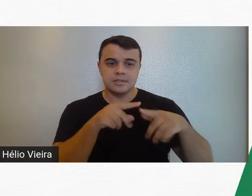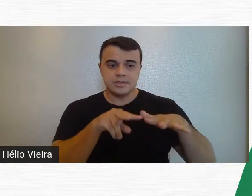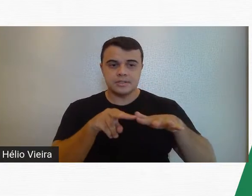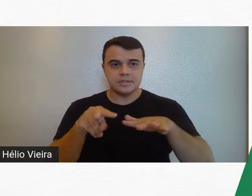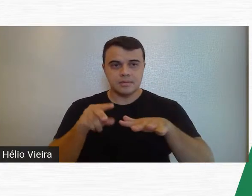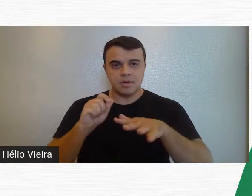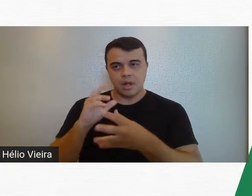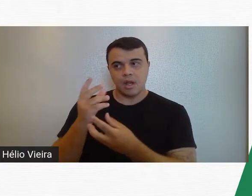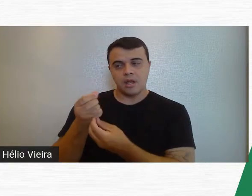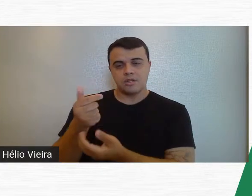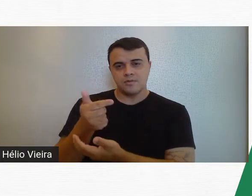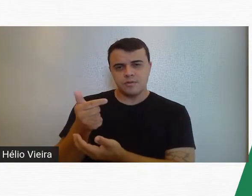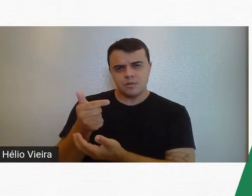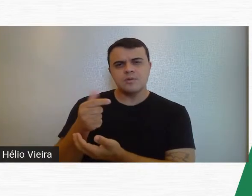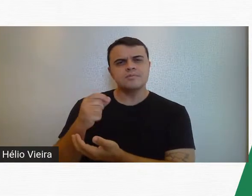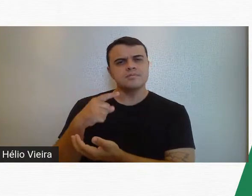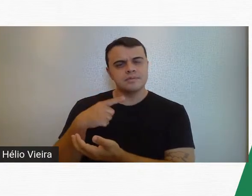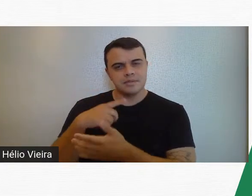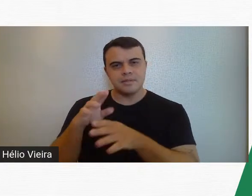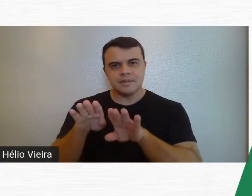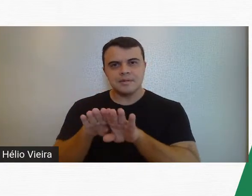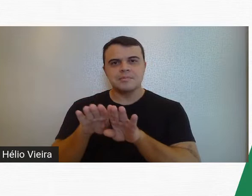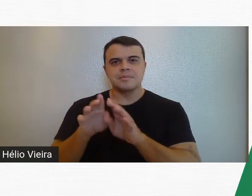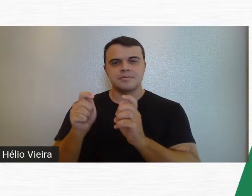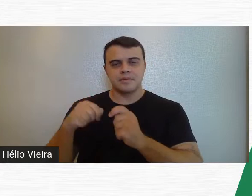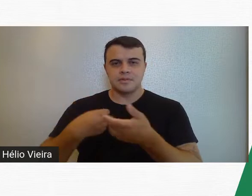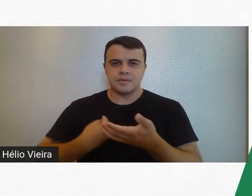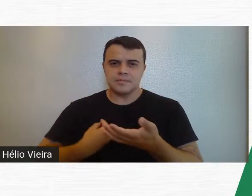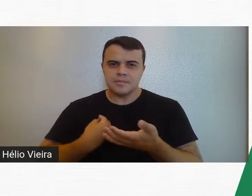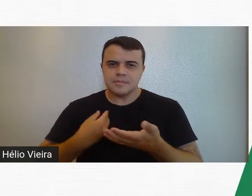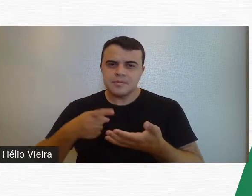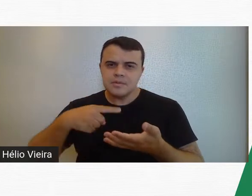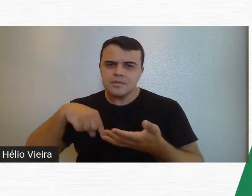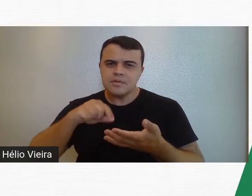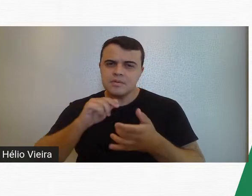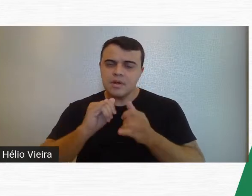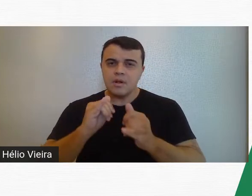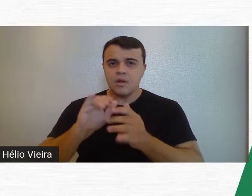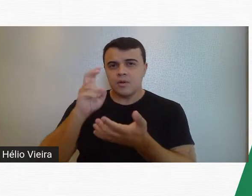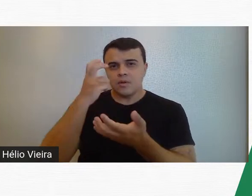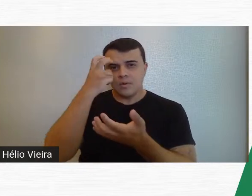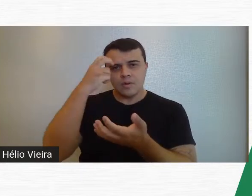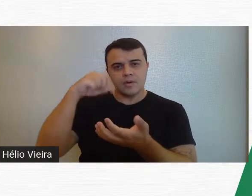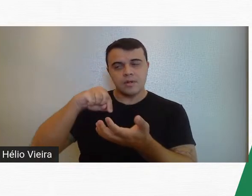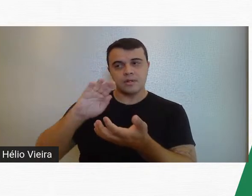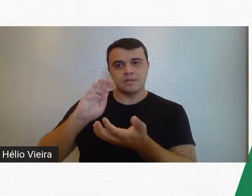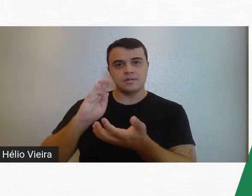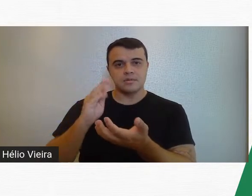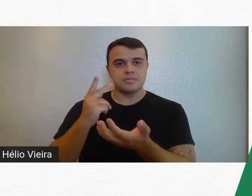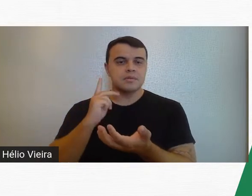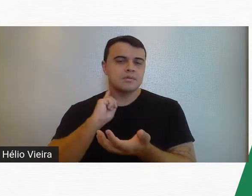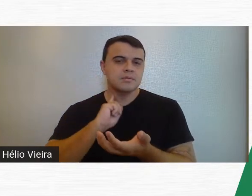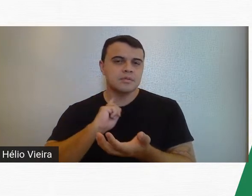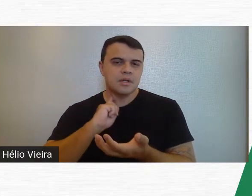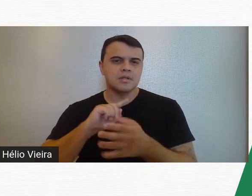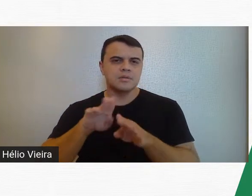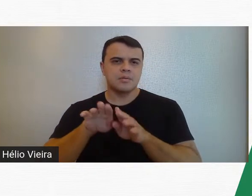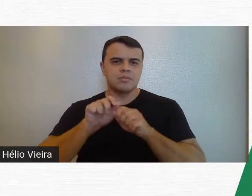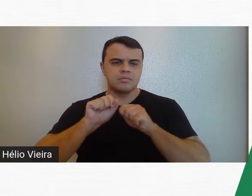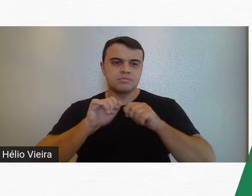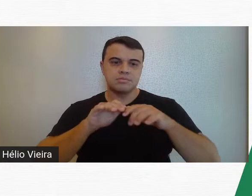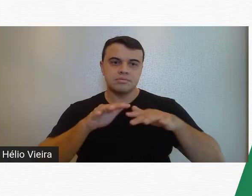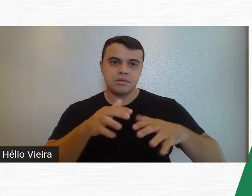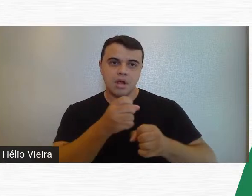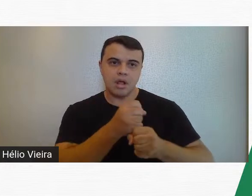de Arte de 22, que também estiveram presentes nos movimentos culturais aqui de Minas Gerais, com reverberações pelos